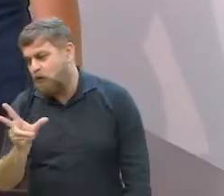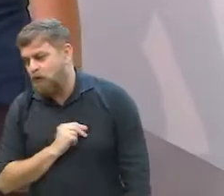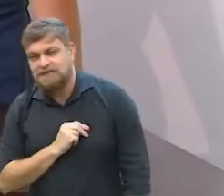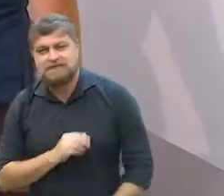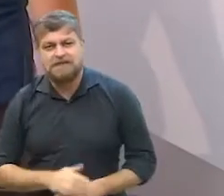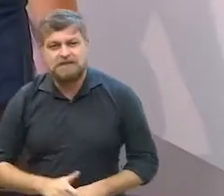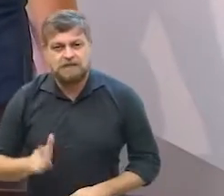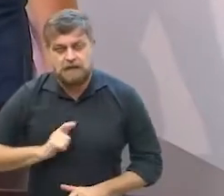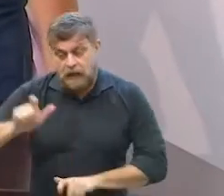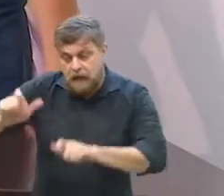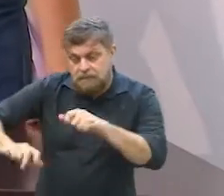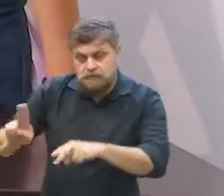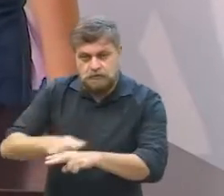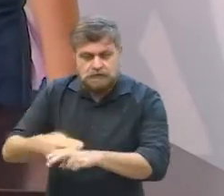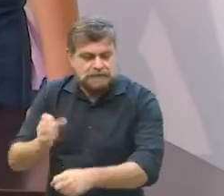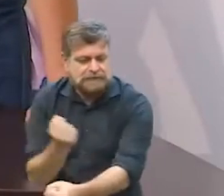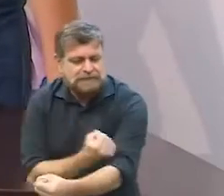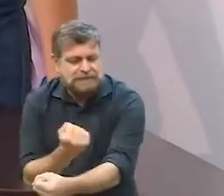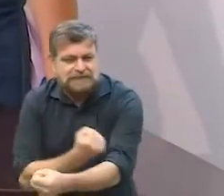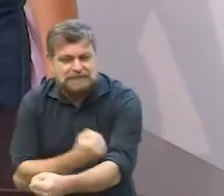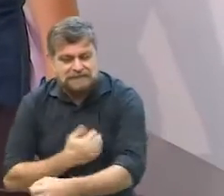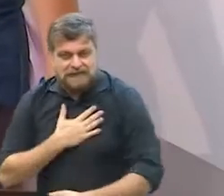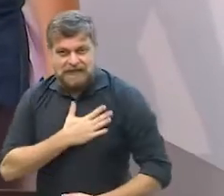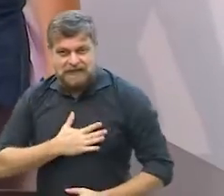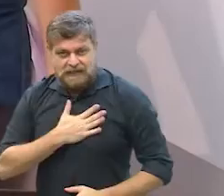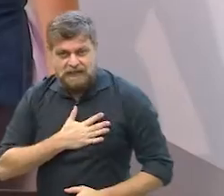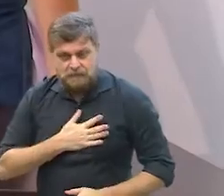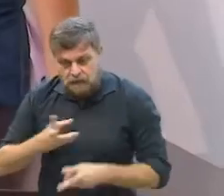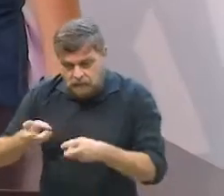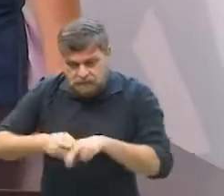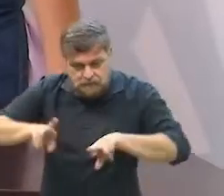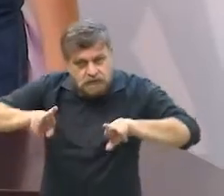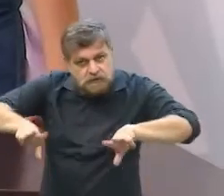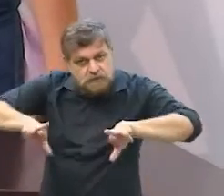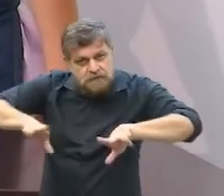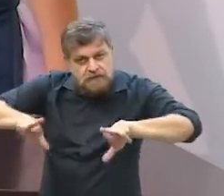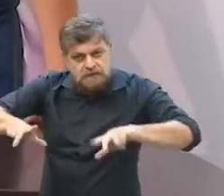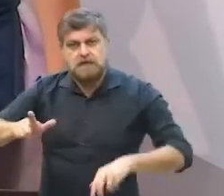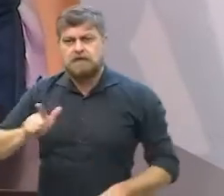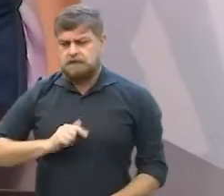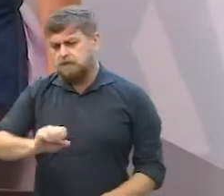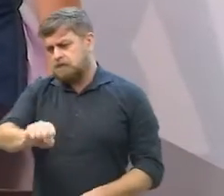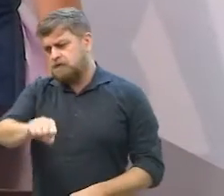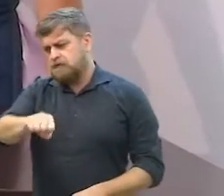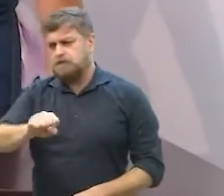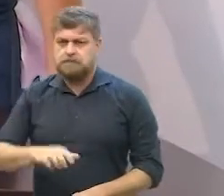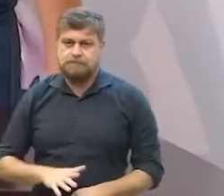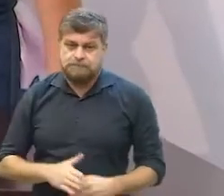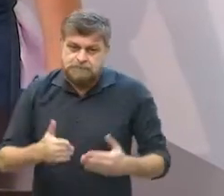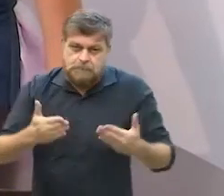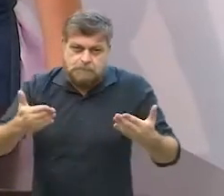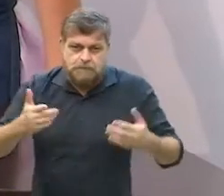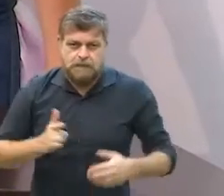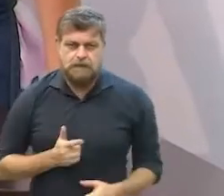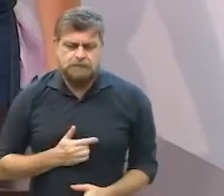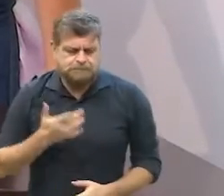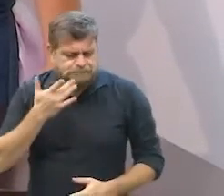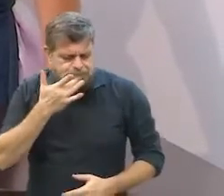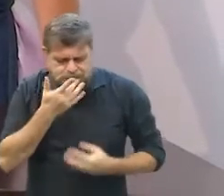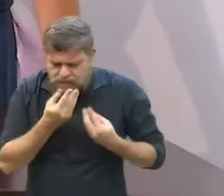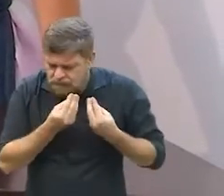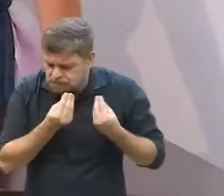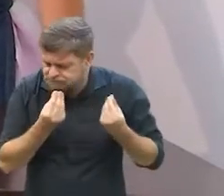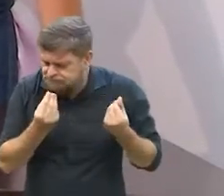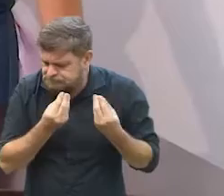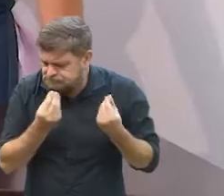para quem é amante de chocolate você percebe a diferença de um para o outro tem diferença claro mas não interfere no